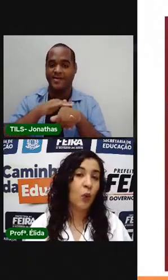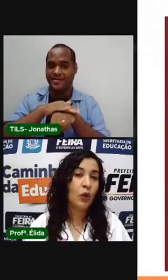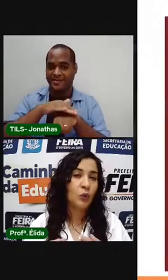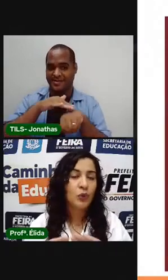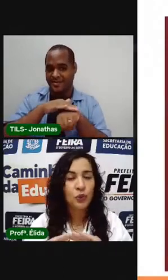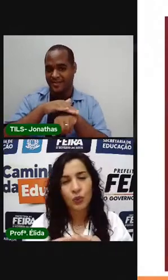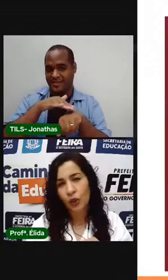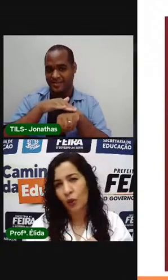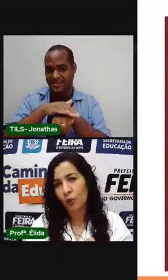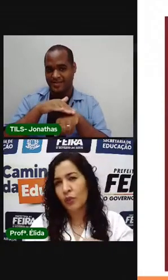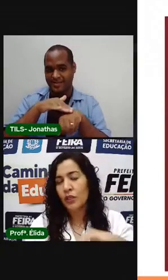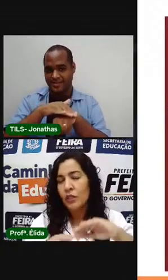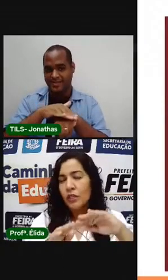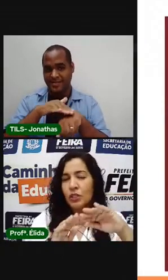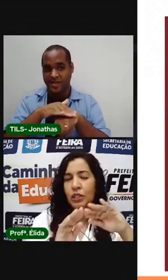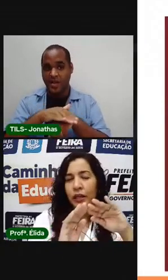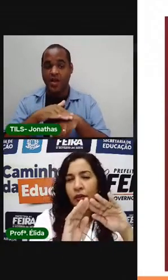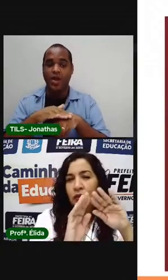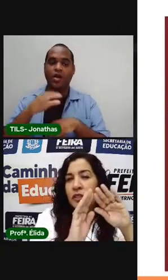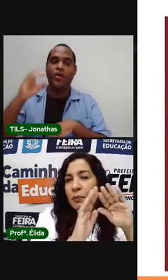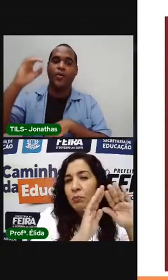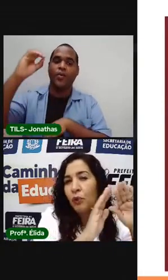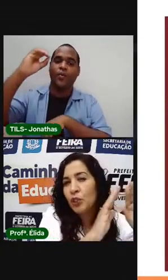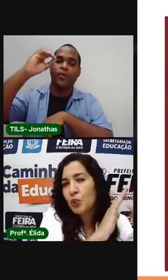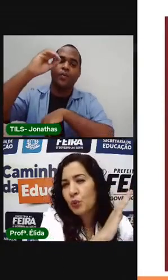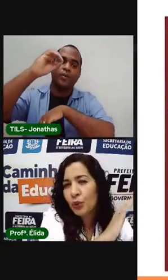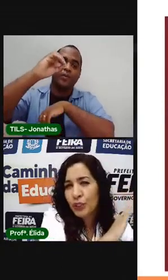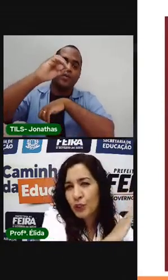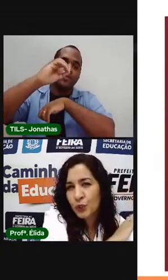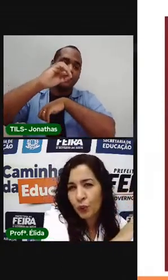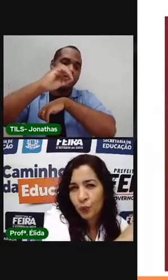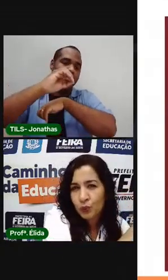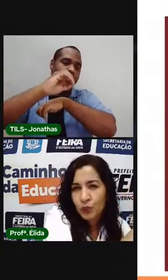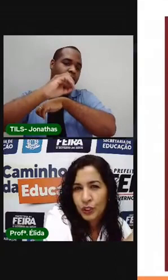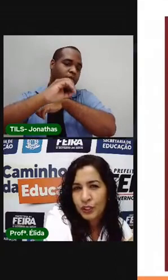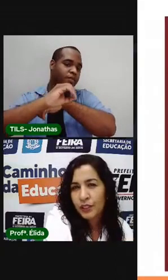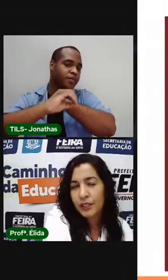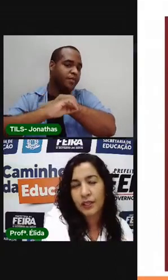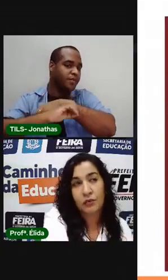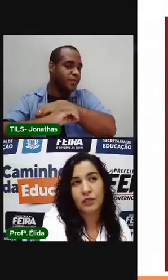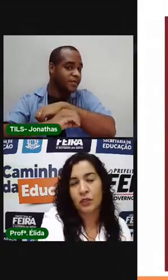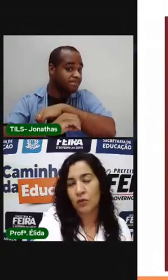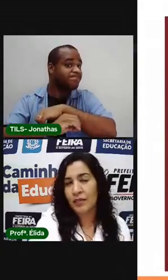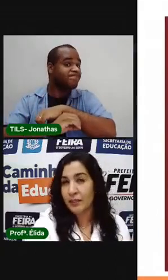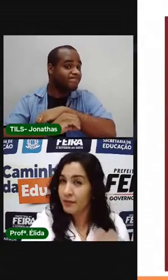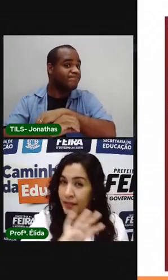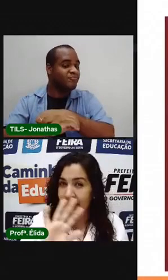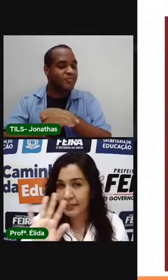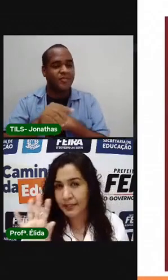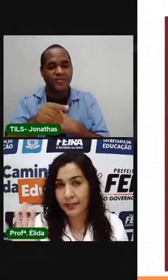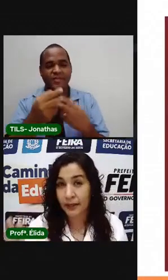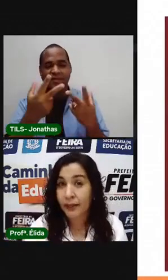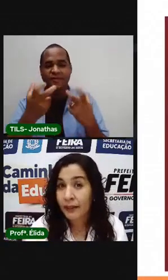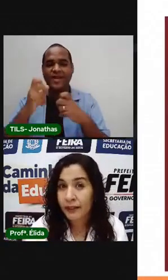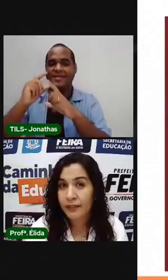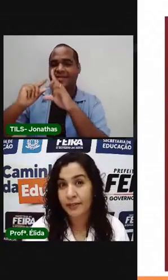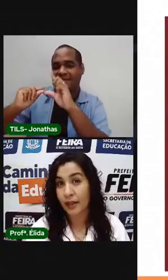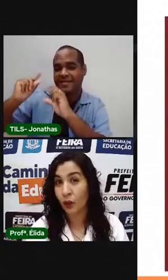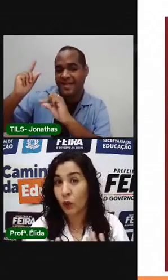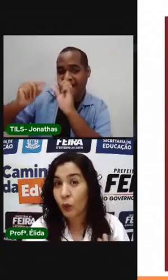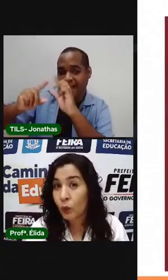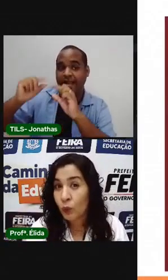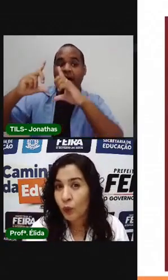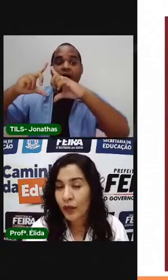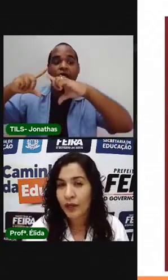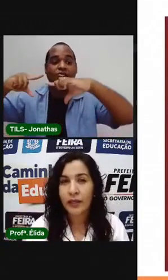que é quando o sol já se pôs no horizonte e você começa a ver as estrelas,